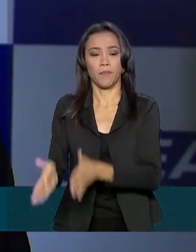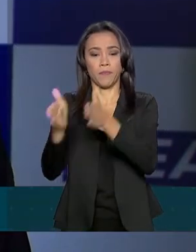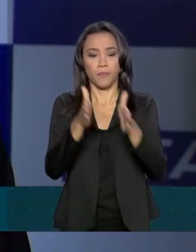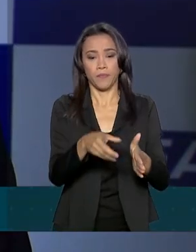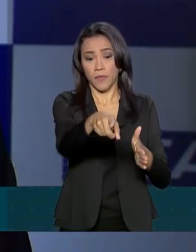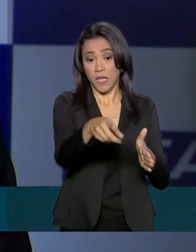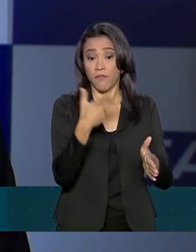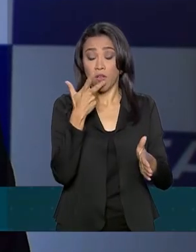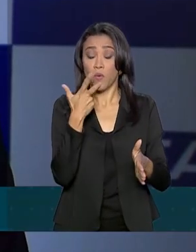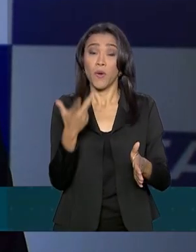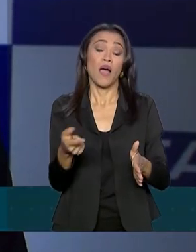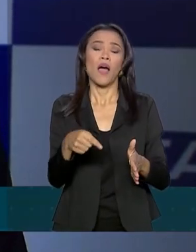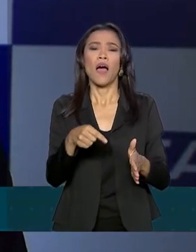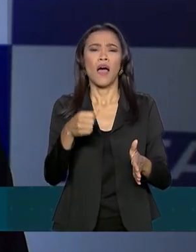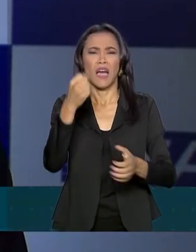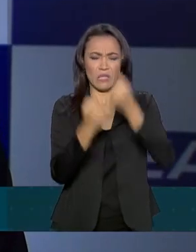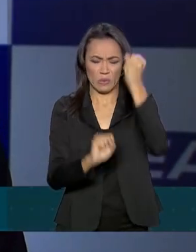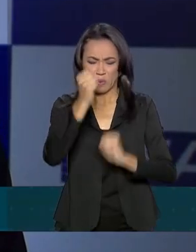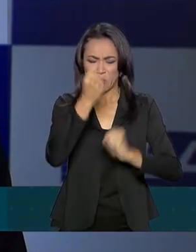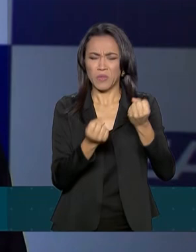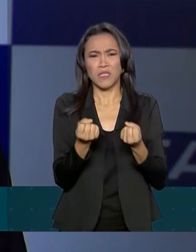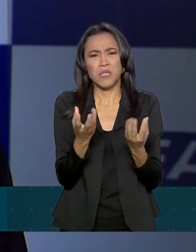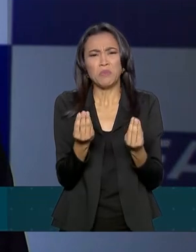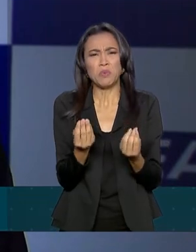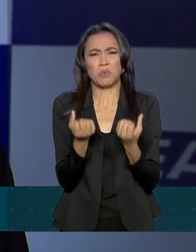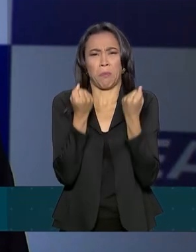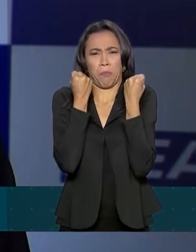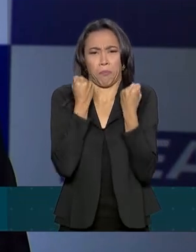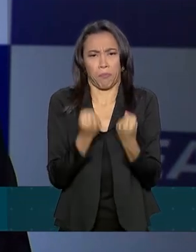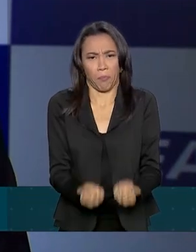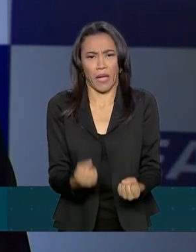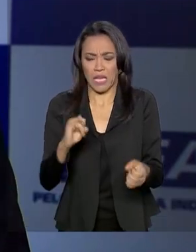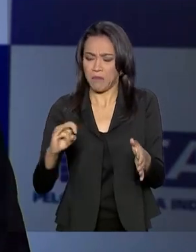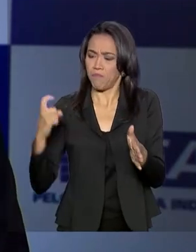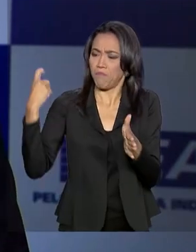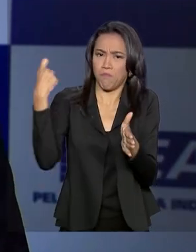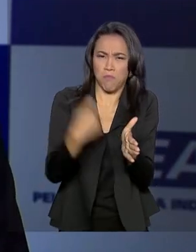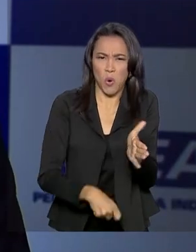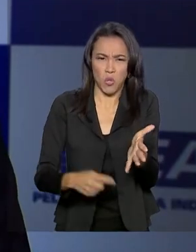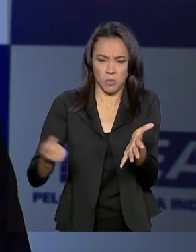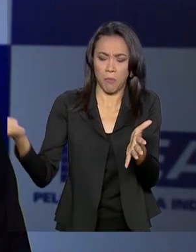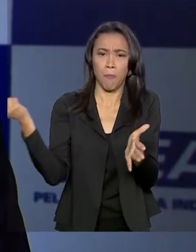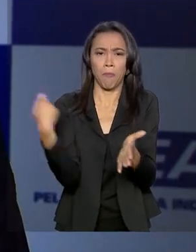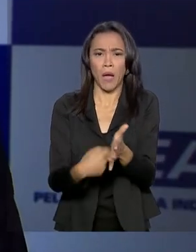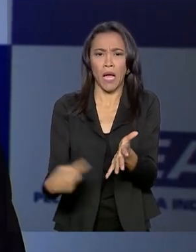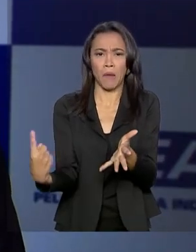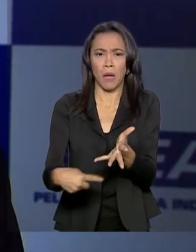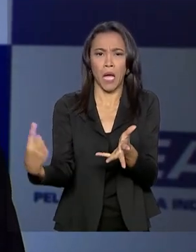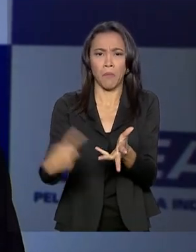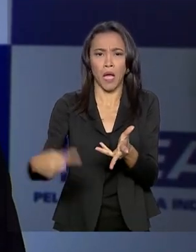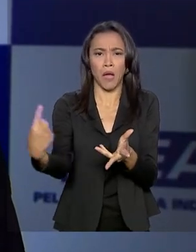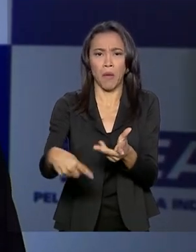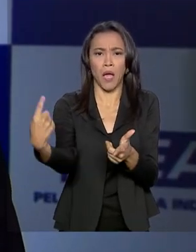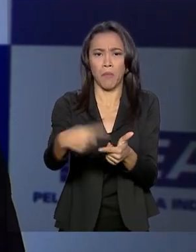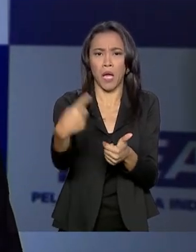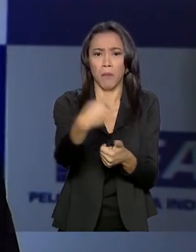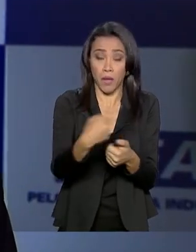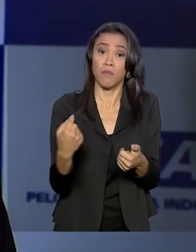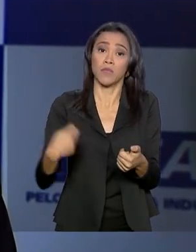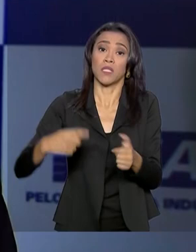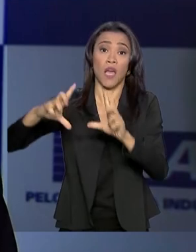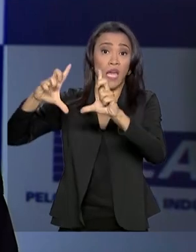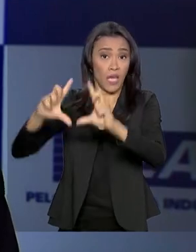muito pesada em termos de tributação e o realinhamento do sistema tributário e a consequente redução dessa